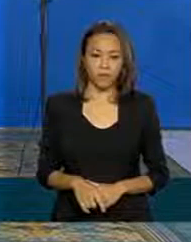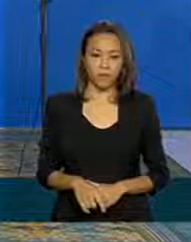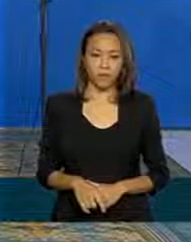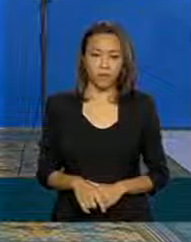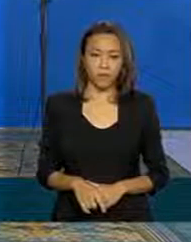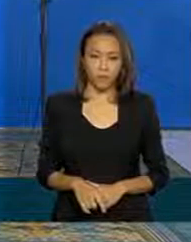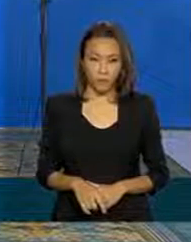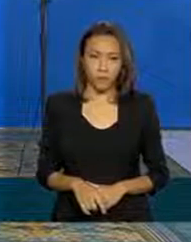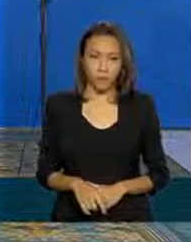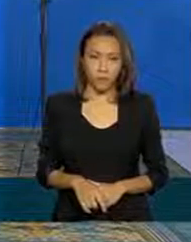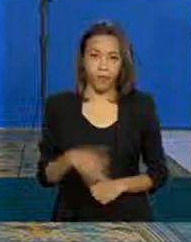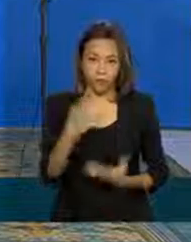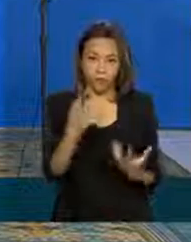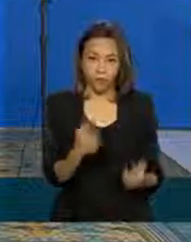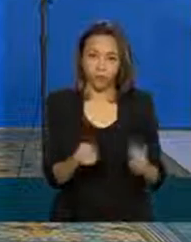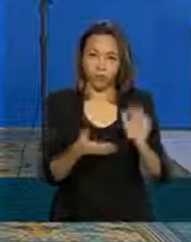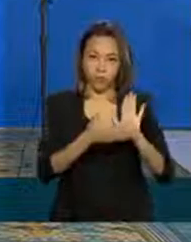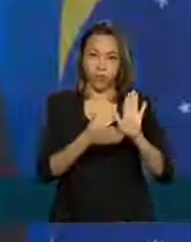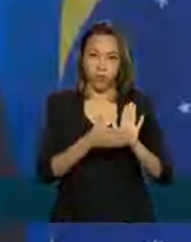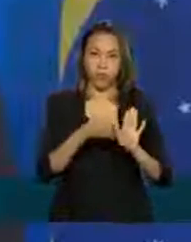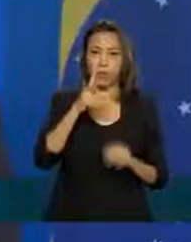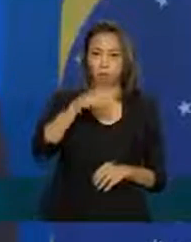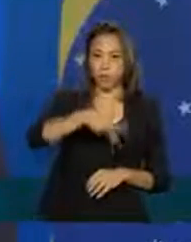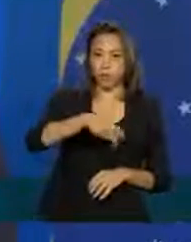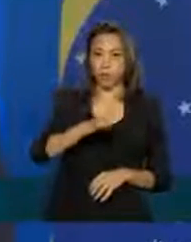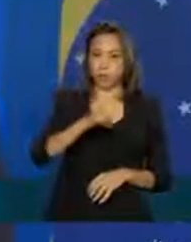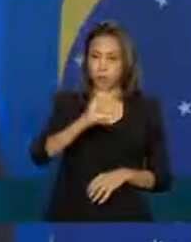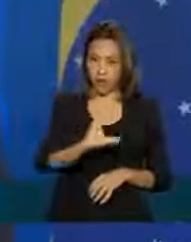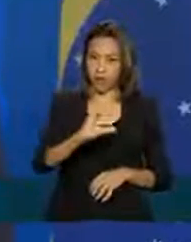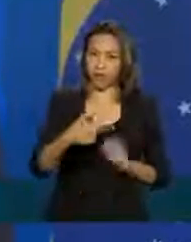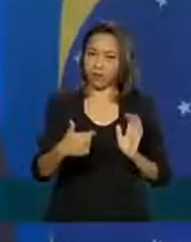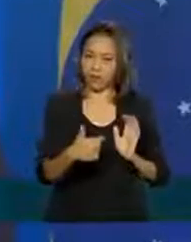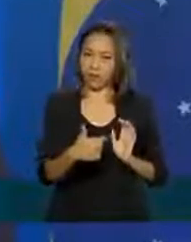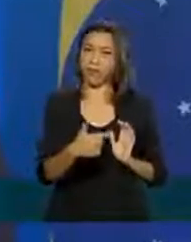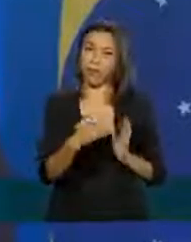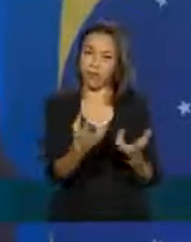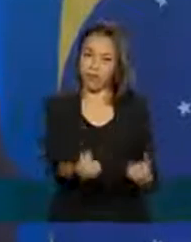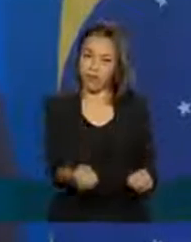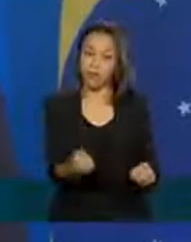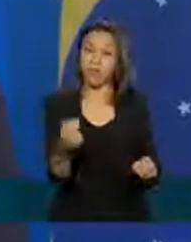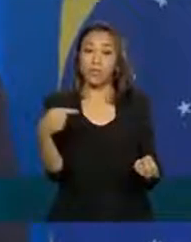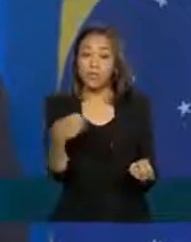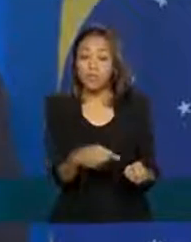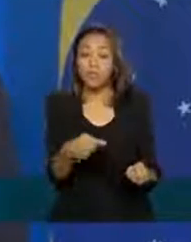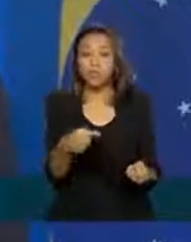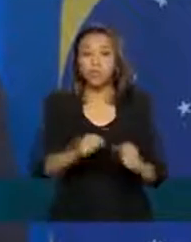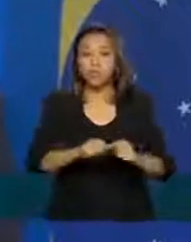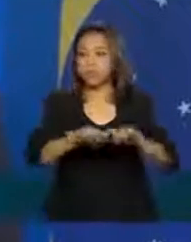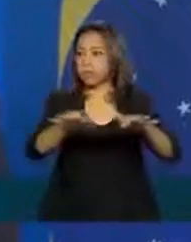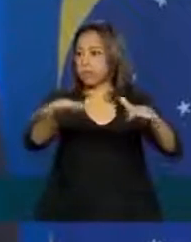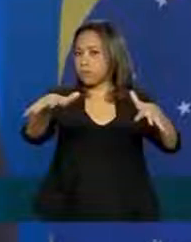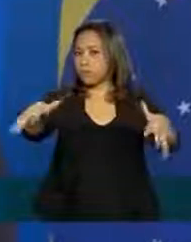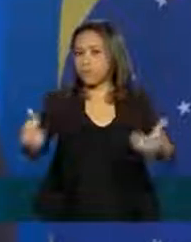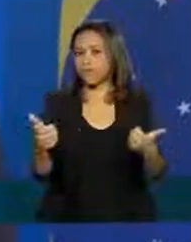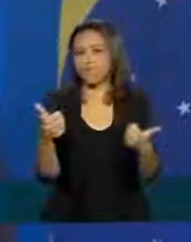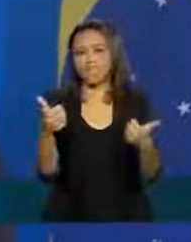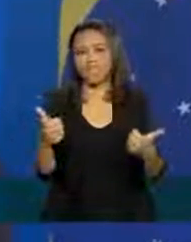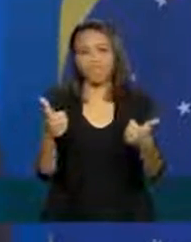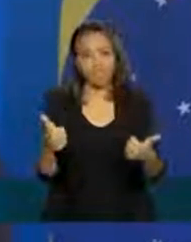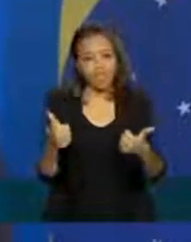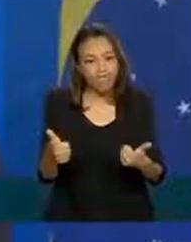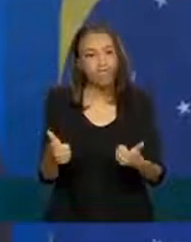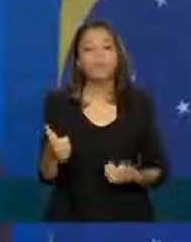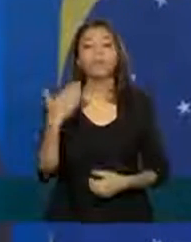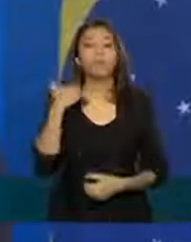isso, vamos propor a PEC vale lembrar que essa é uma medida que tem um largo alcance o balanço do Banco Central é enorme